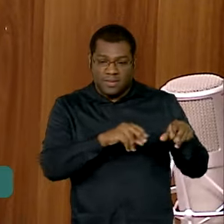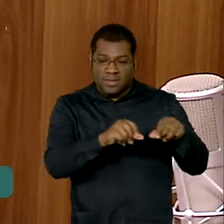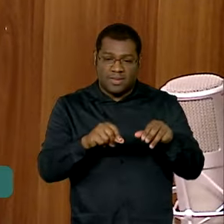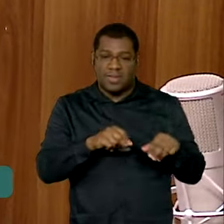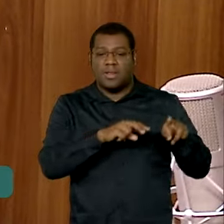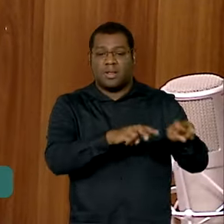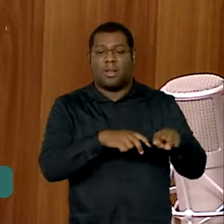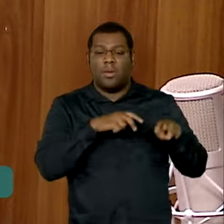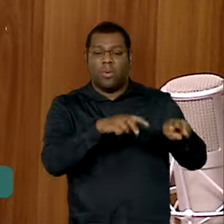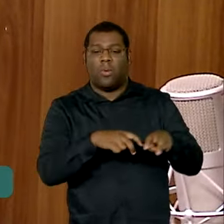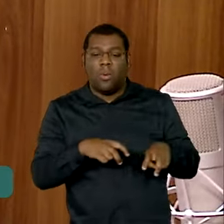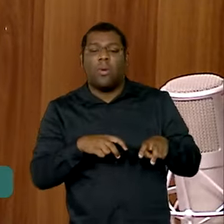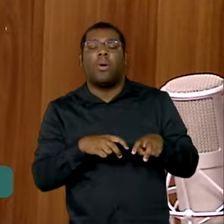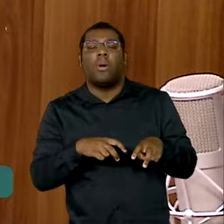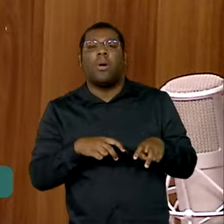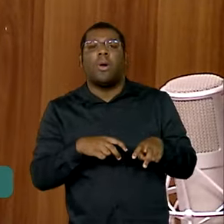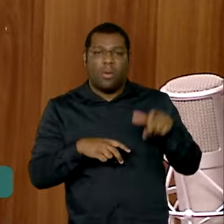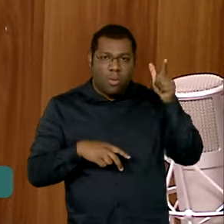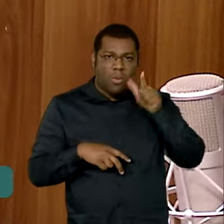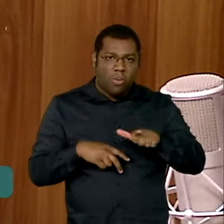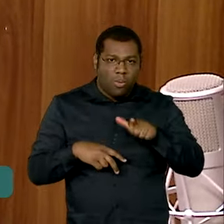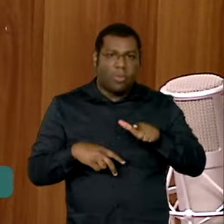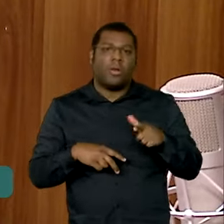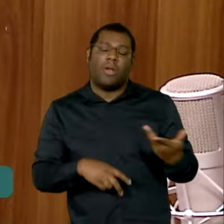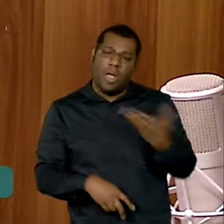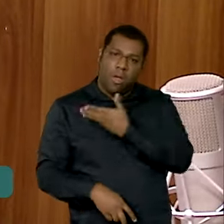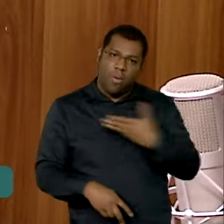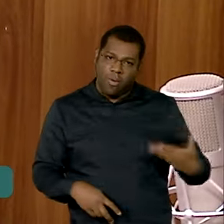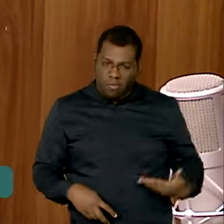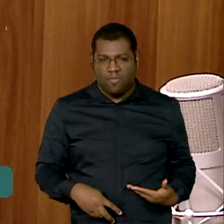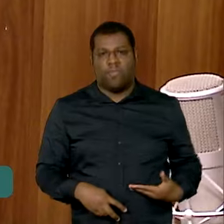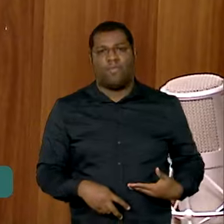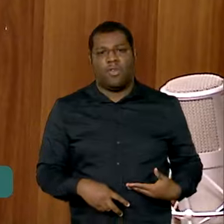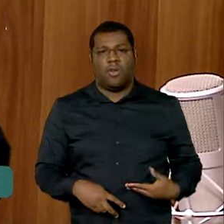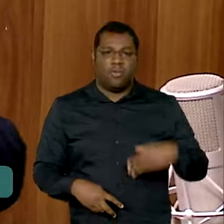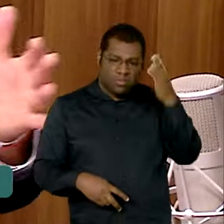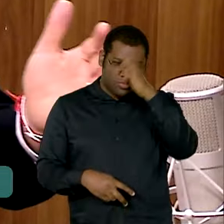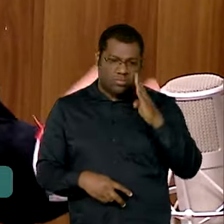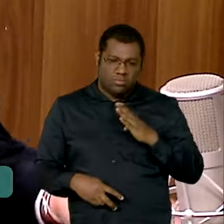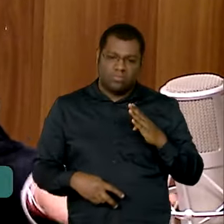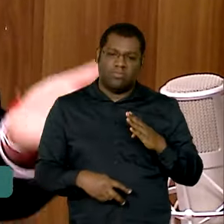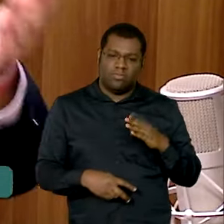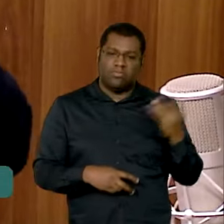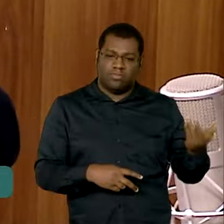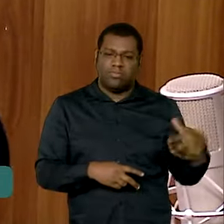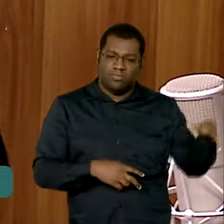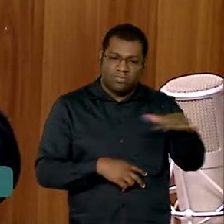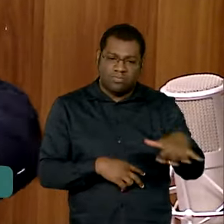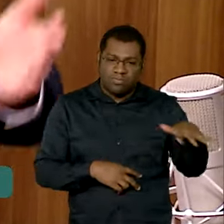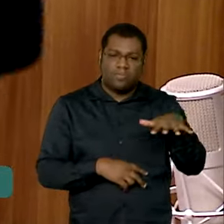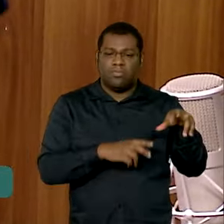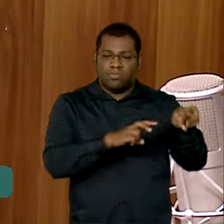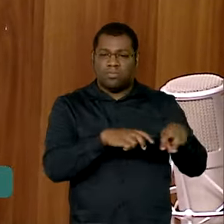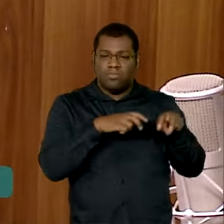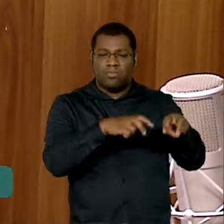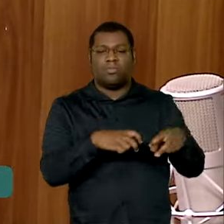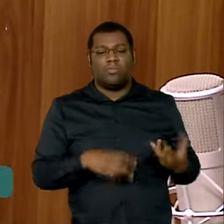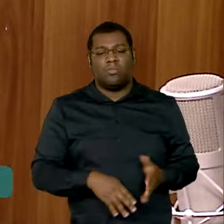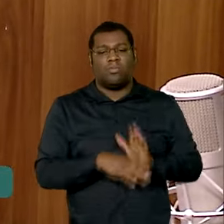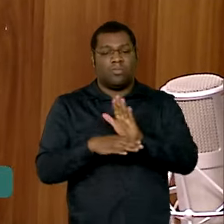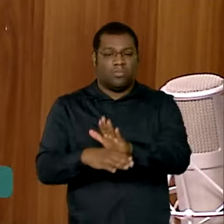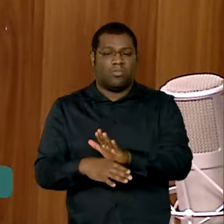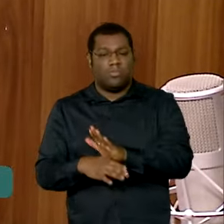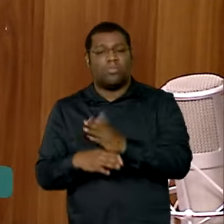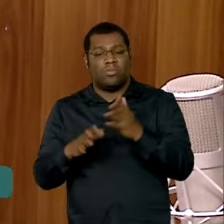adquirido e que têm valor e que o Estado brasileiro adquiriu de outras formas. Então, isso pode ampliar em